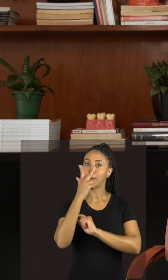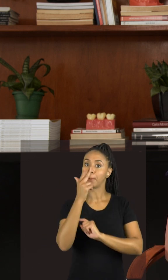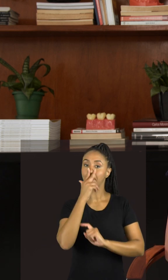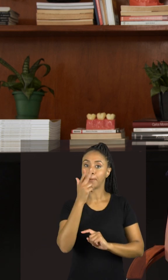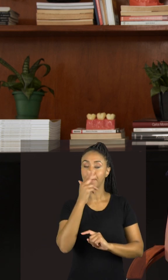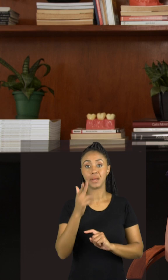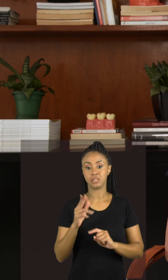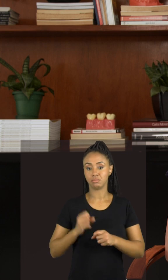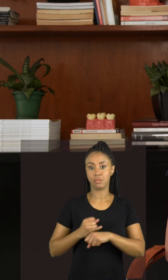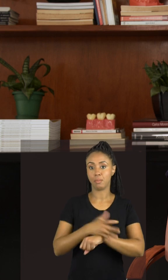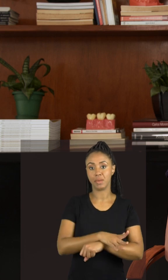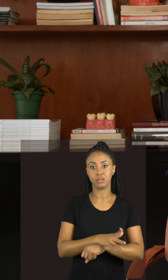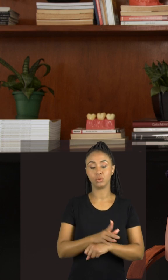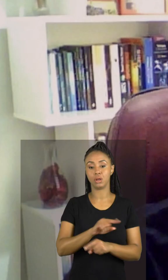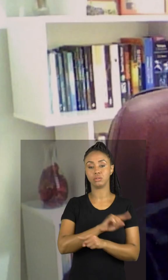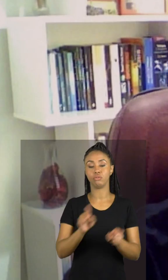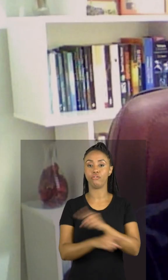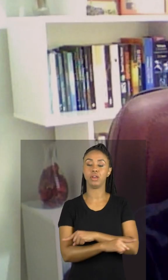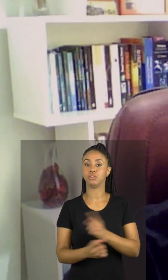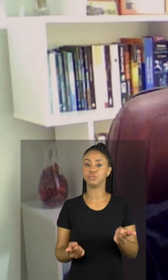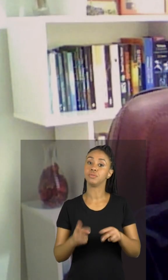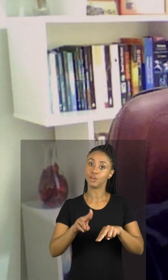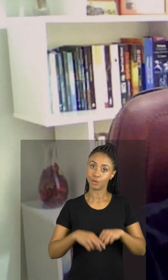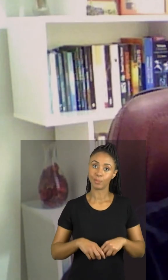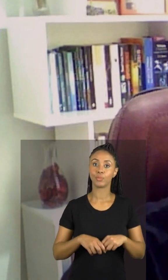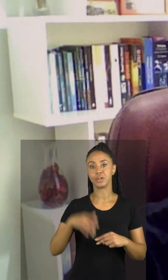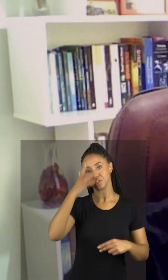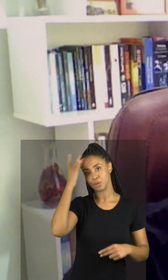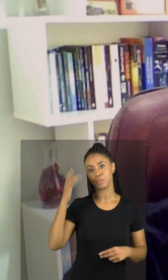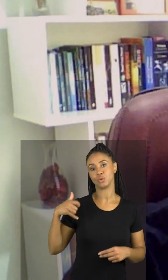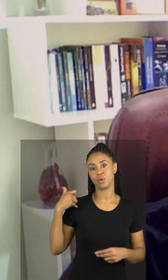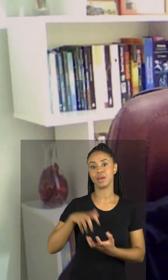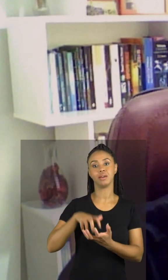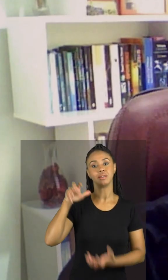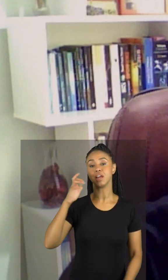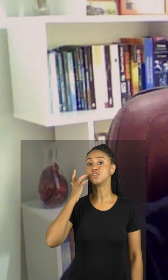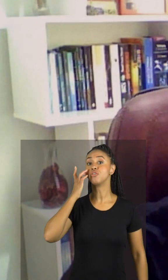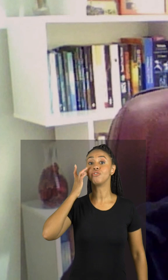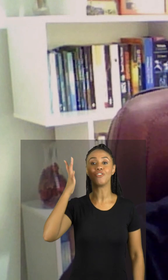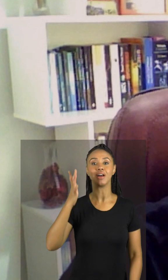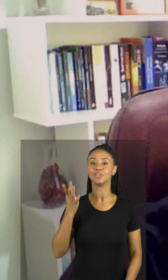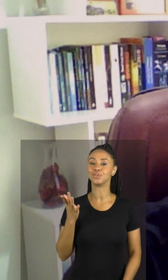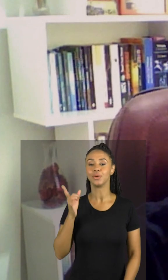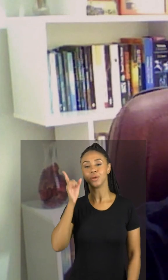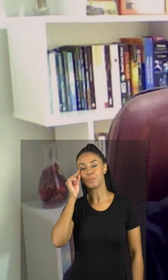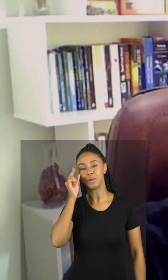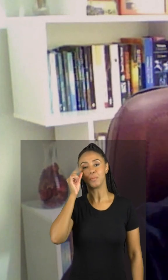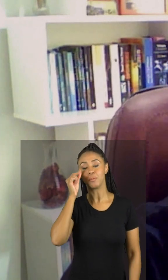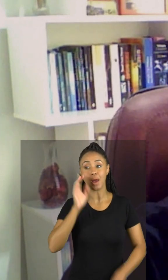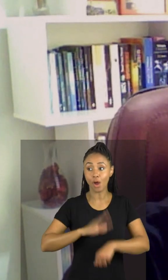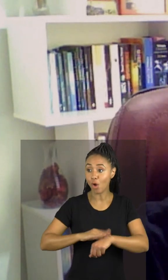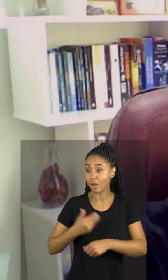encurtado à medida que a gente vai envelhecendo. Então, por isso que os idosos sentem muita facilidade de tirar coxinos a